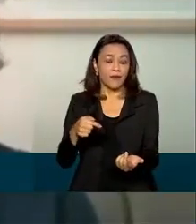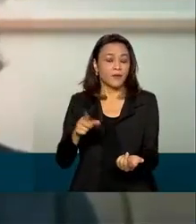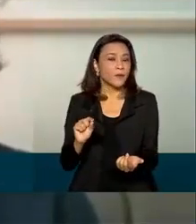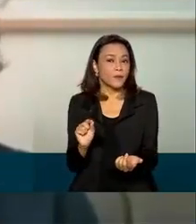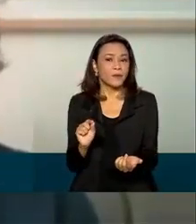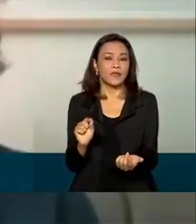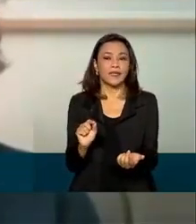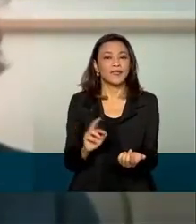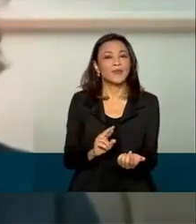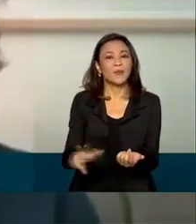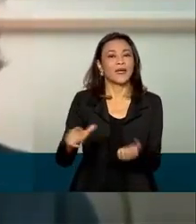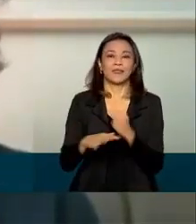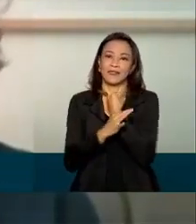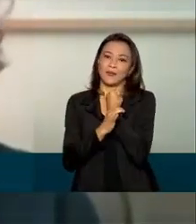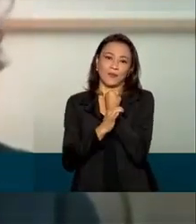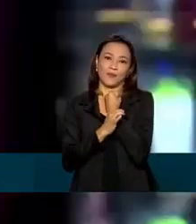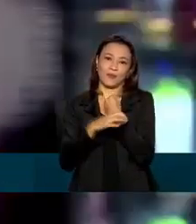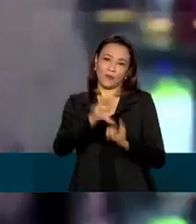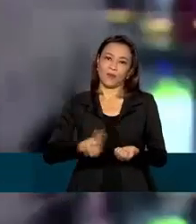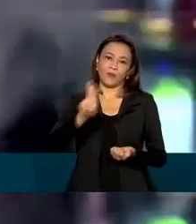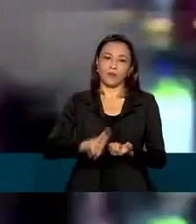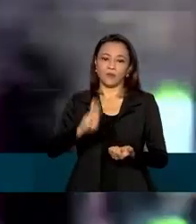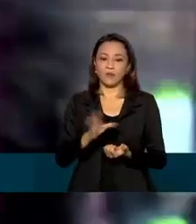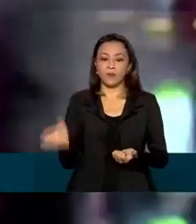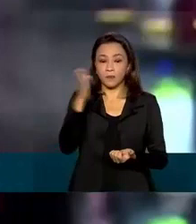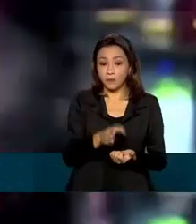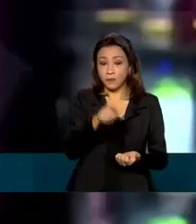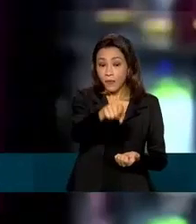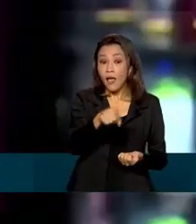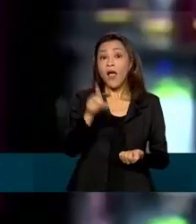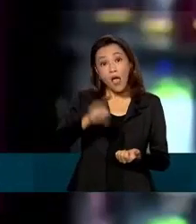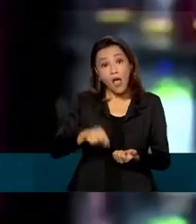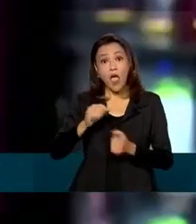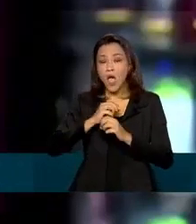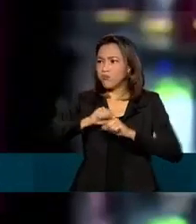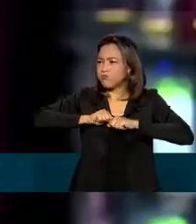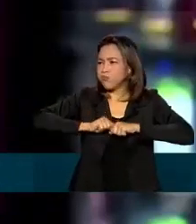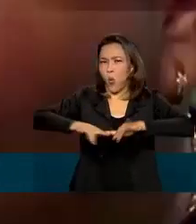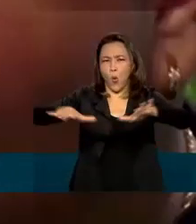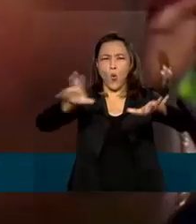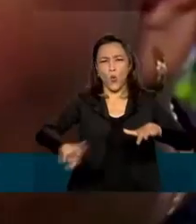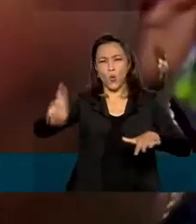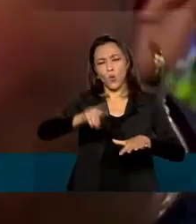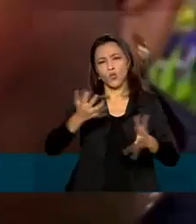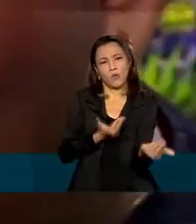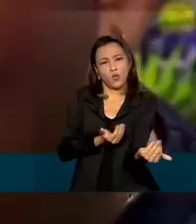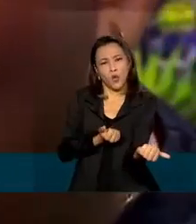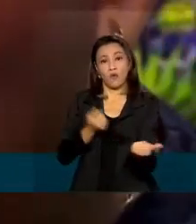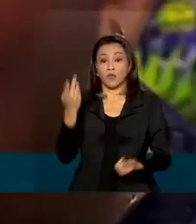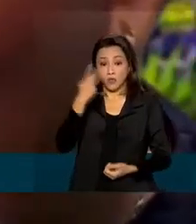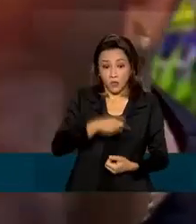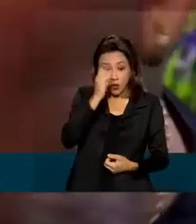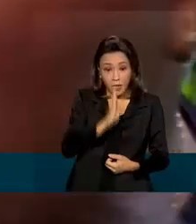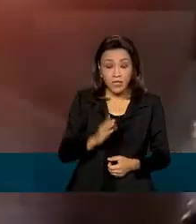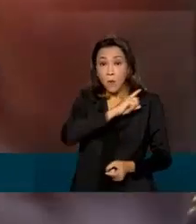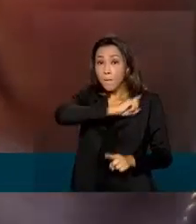considerado seguro para uso. O dispositivo é popular entre os jovens pelo mundo. No Brasil, está proibido